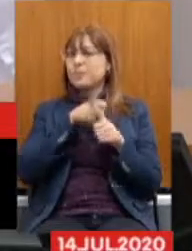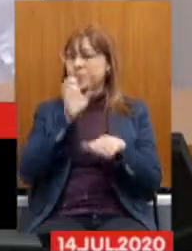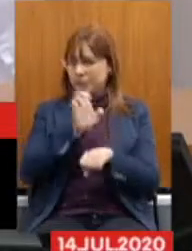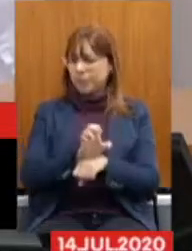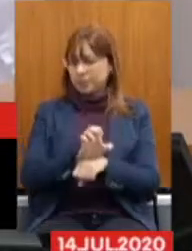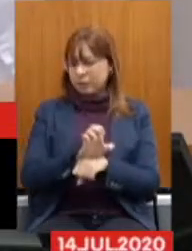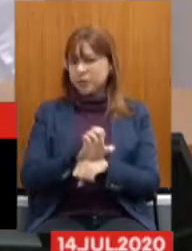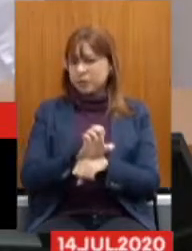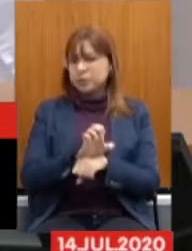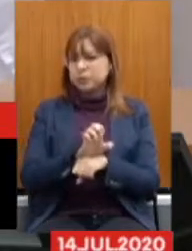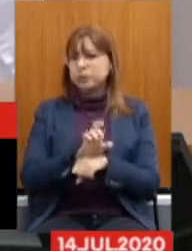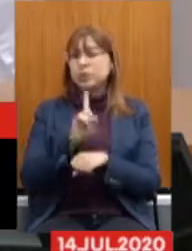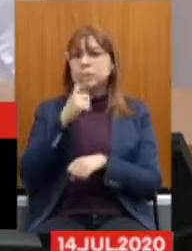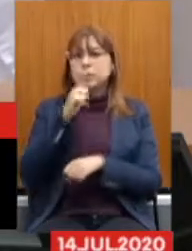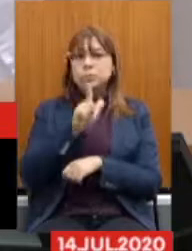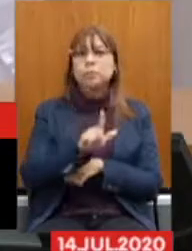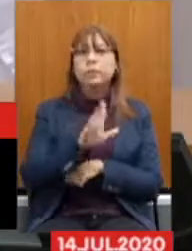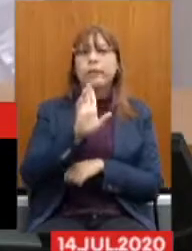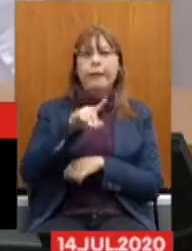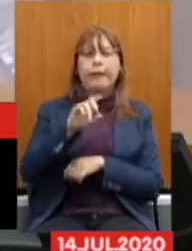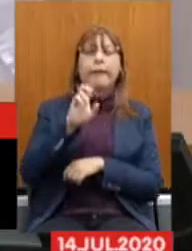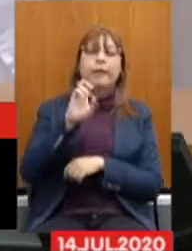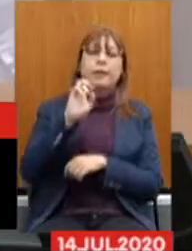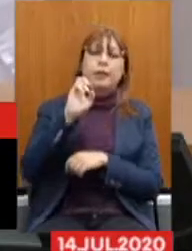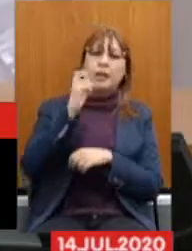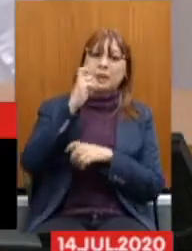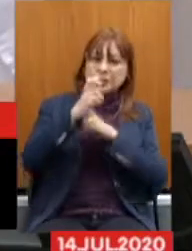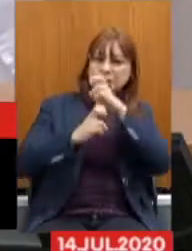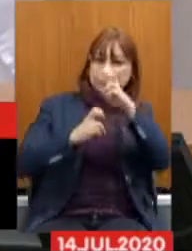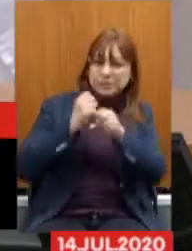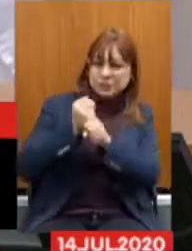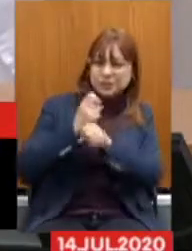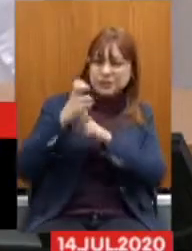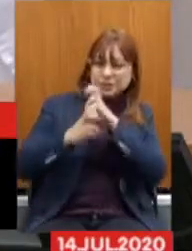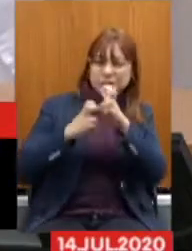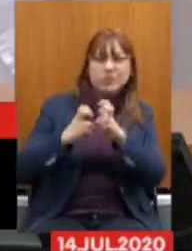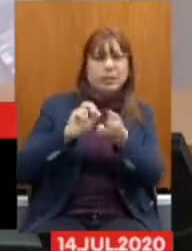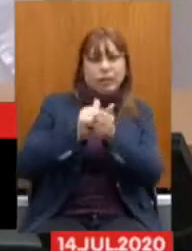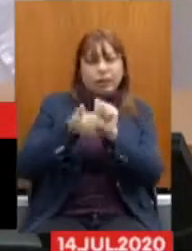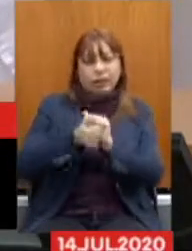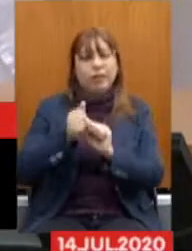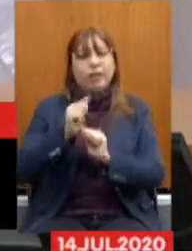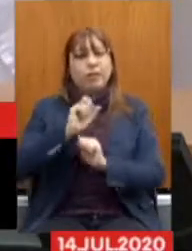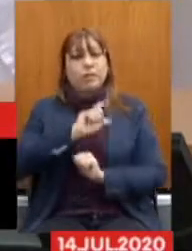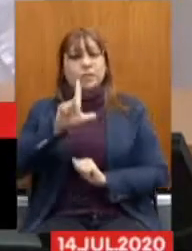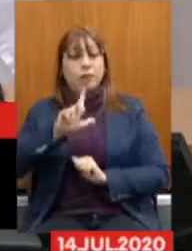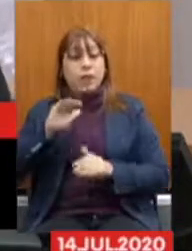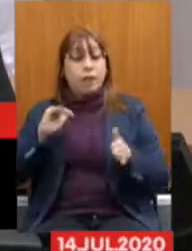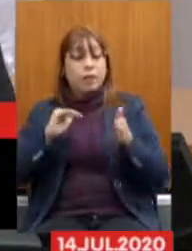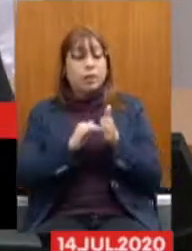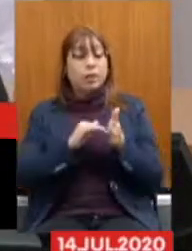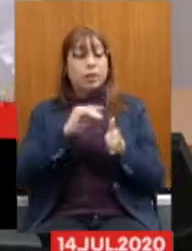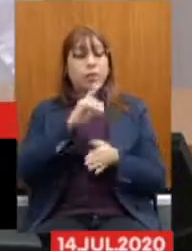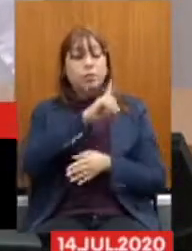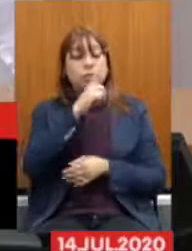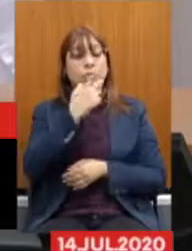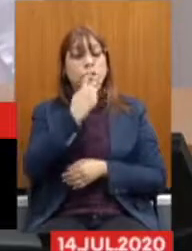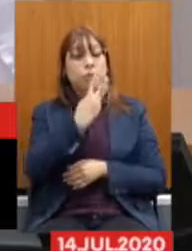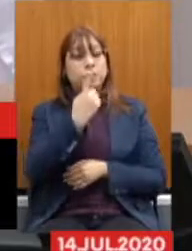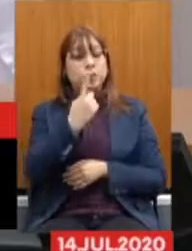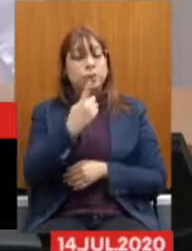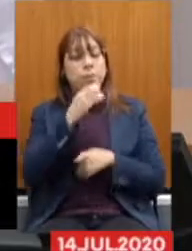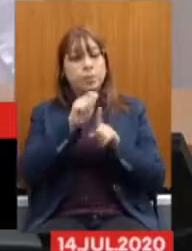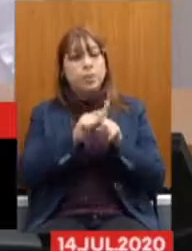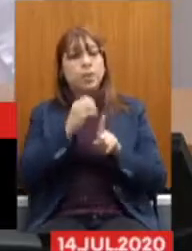no Estado A aquisição De quinquenos E benefícios Reajustes Até 31 de dezembro De 2021 Então